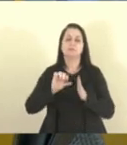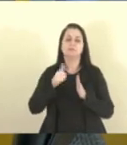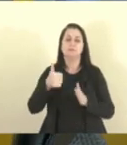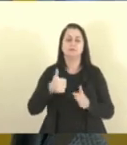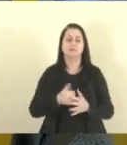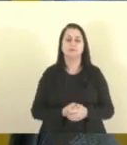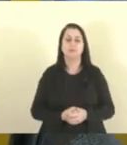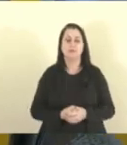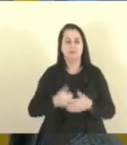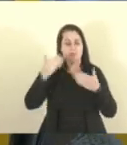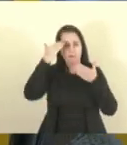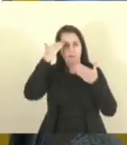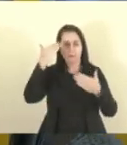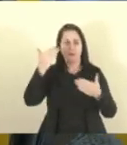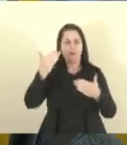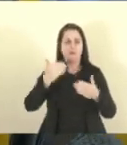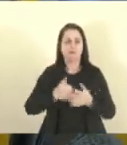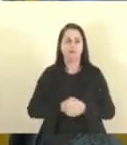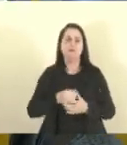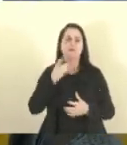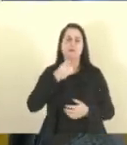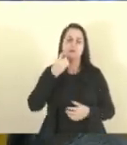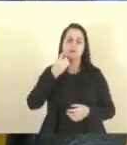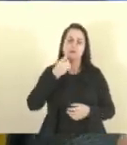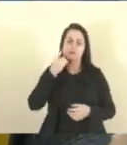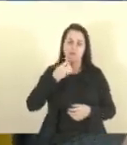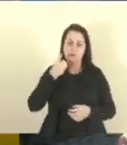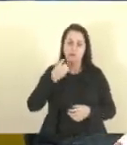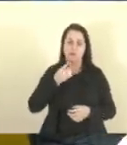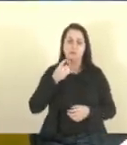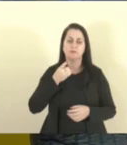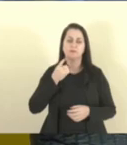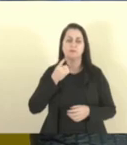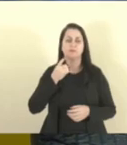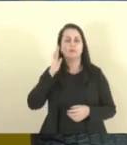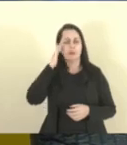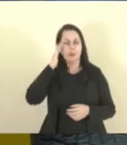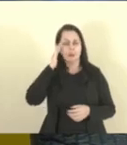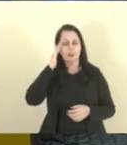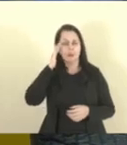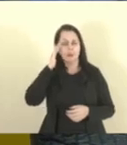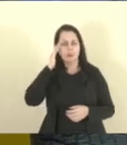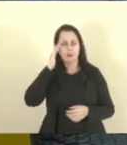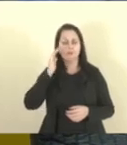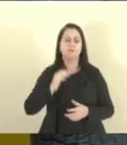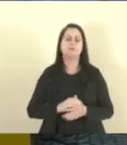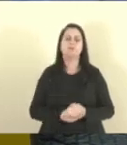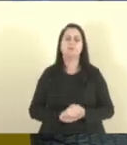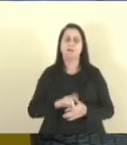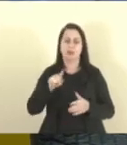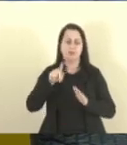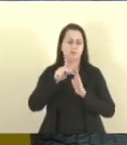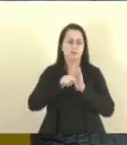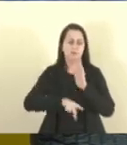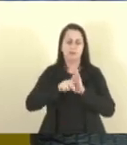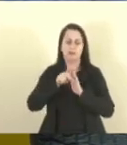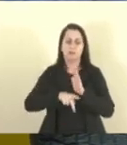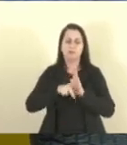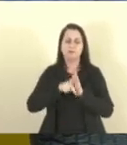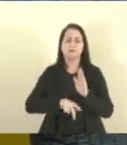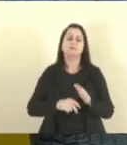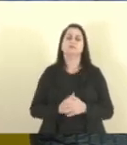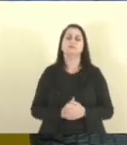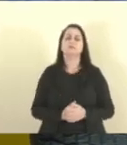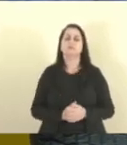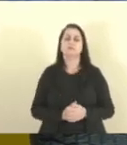agradecer os deputados que entenderam que esse projeto é para